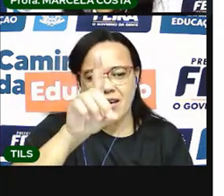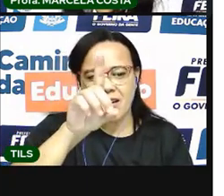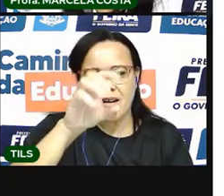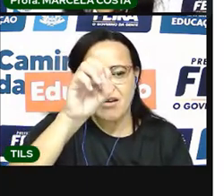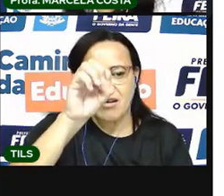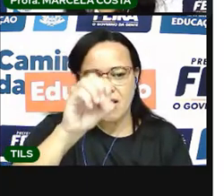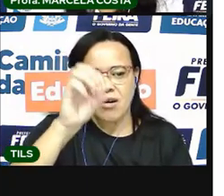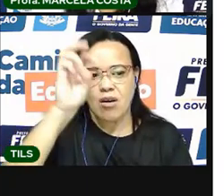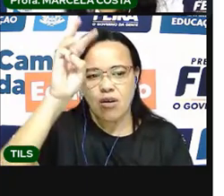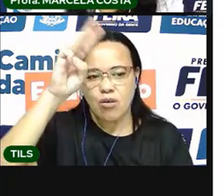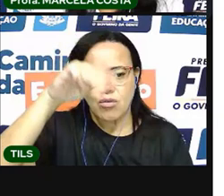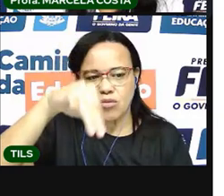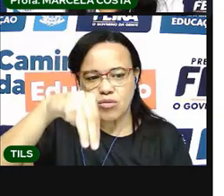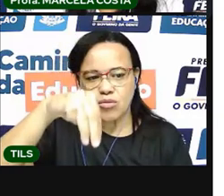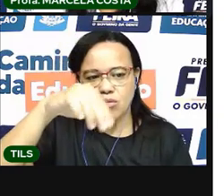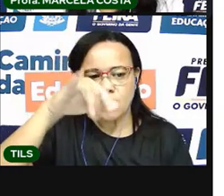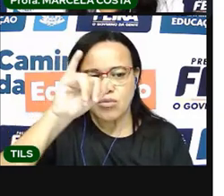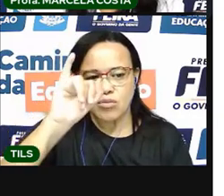Domingo.